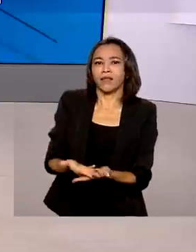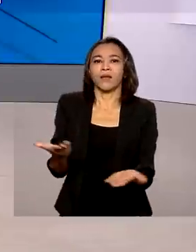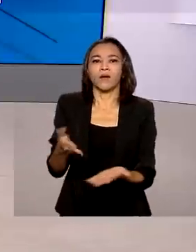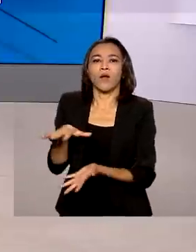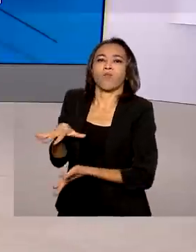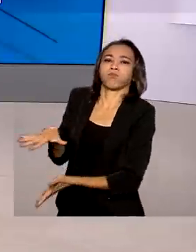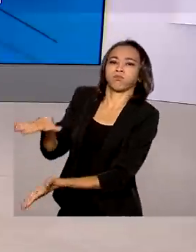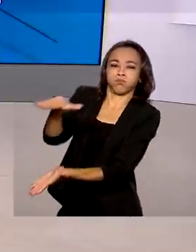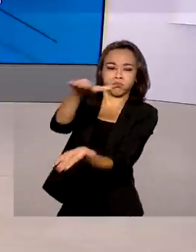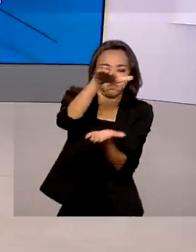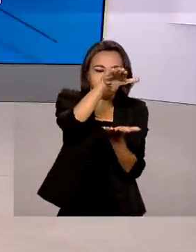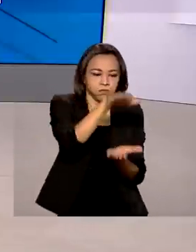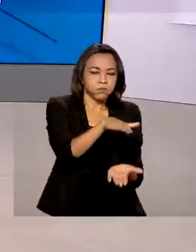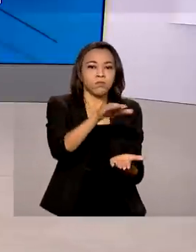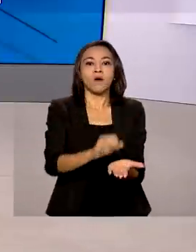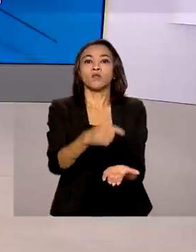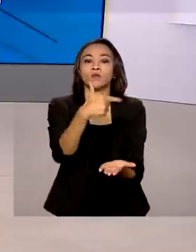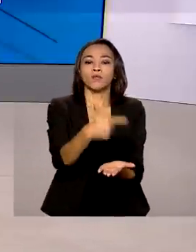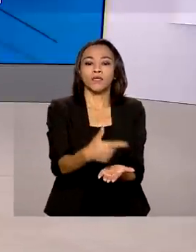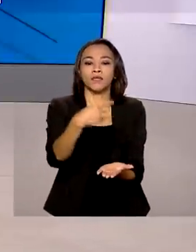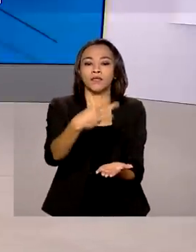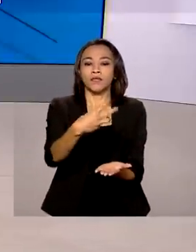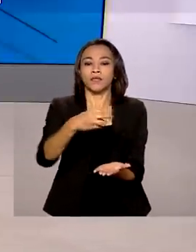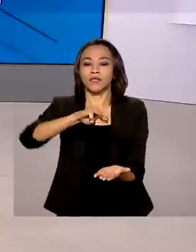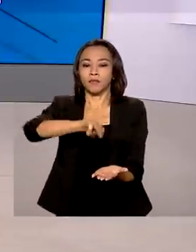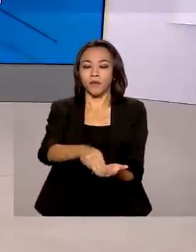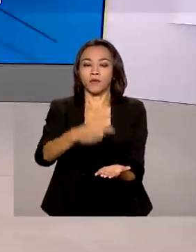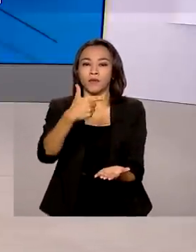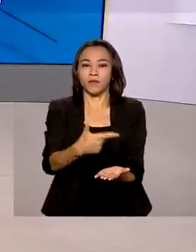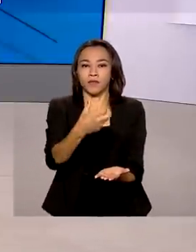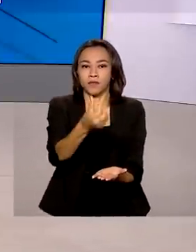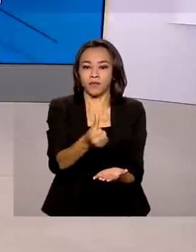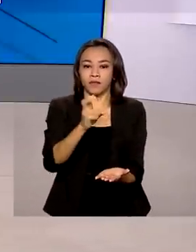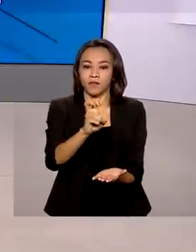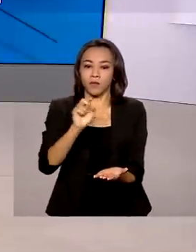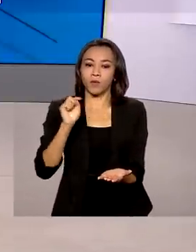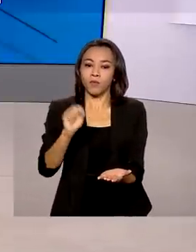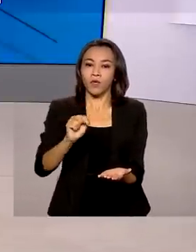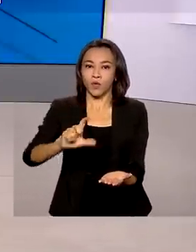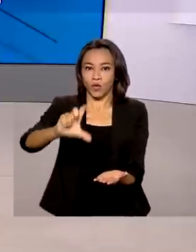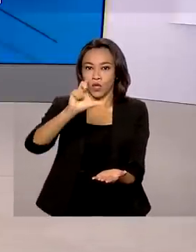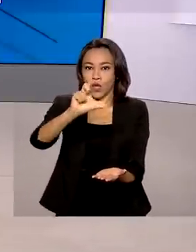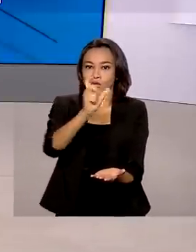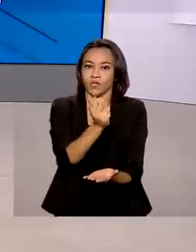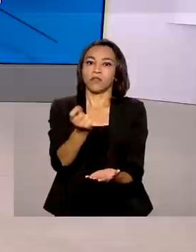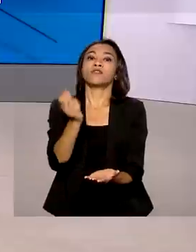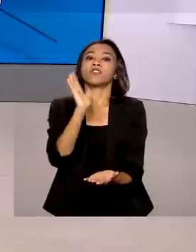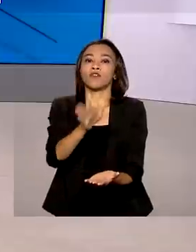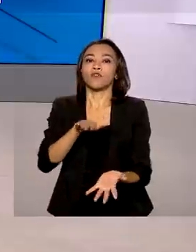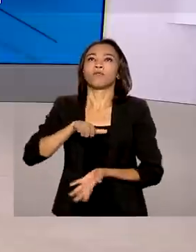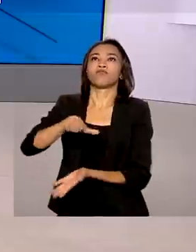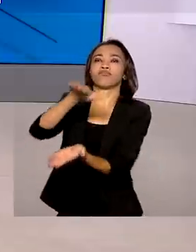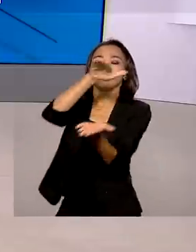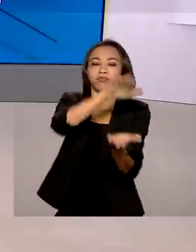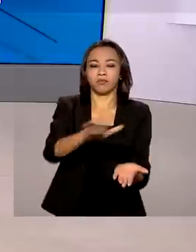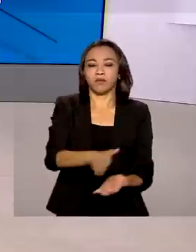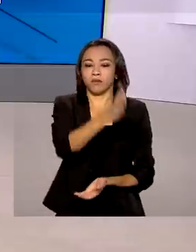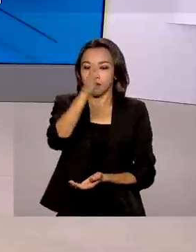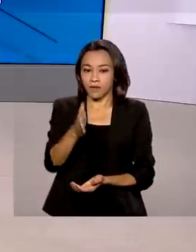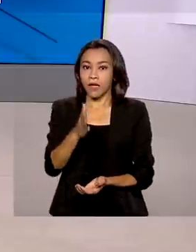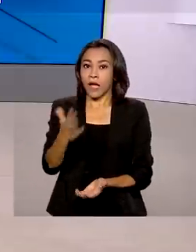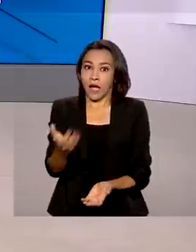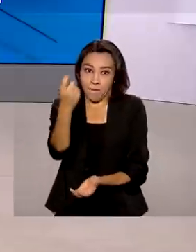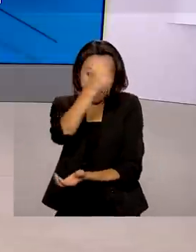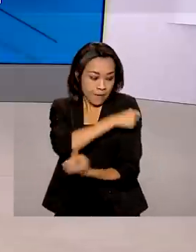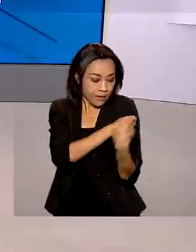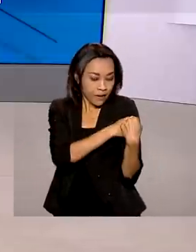foram distribuídas 233 milhões e 265 mil doses de vacina. As doses aplicadas somam